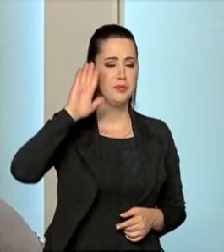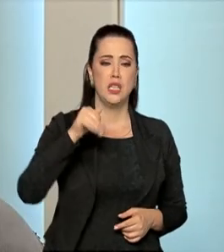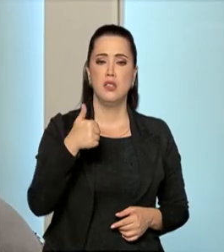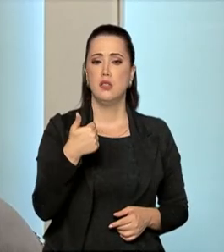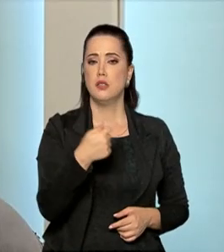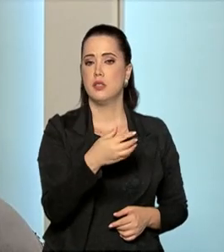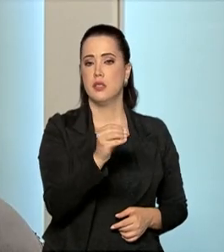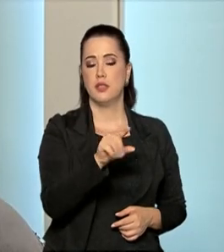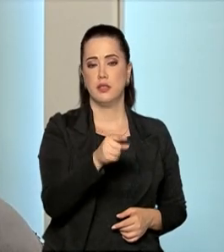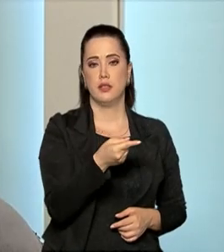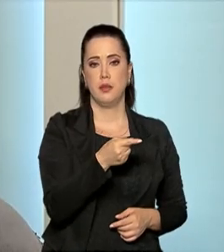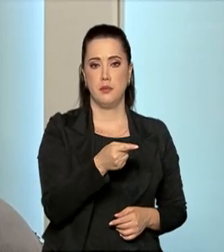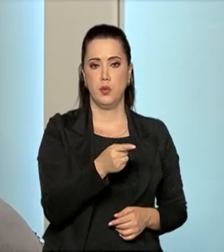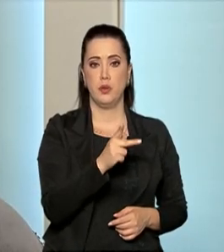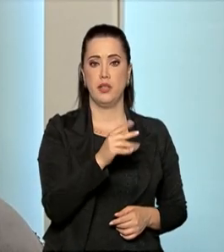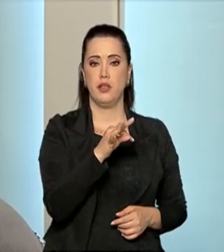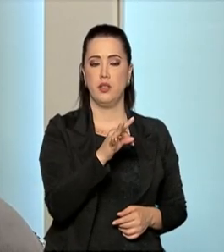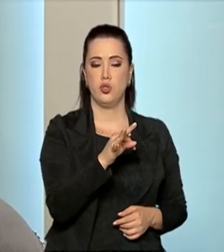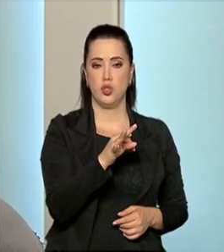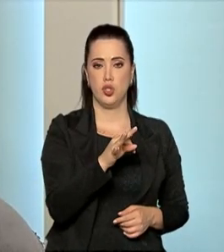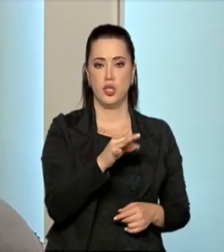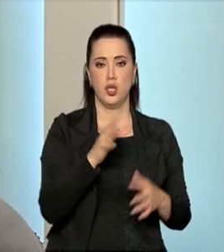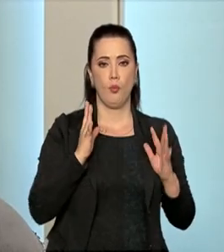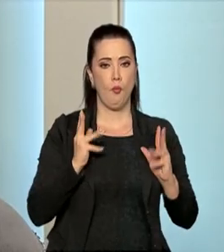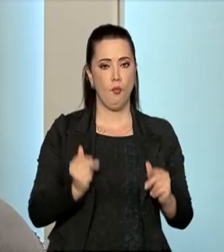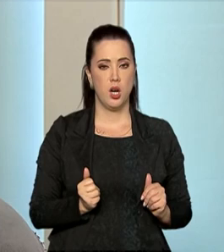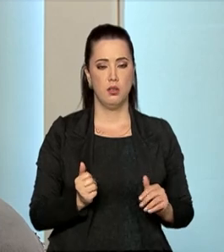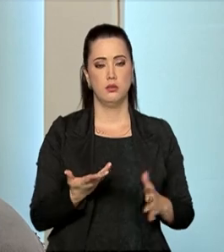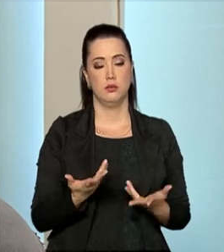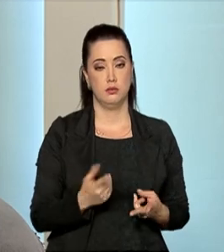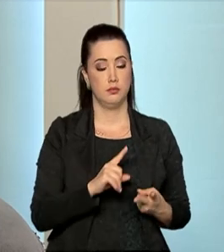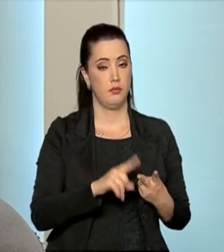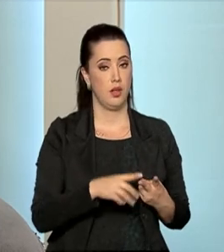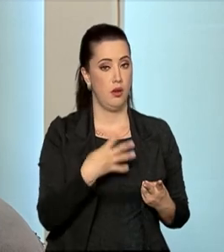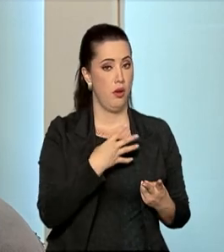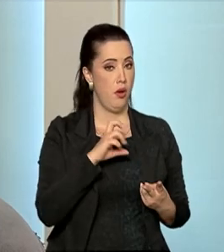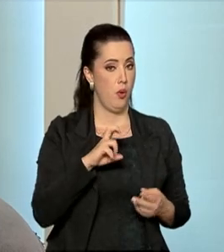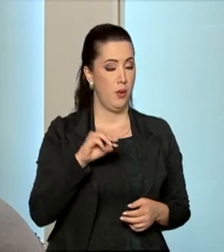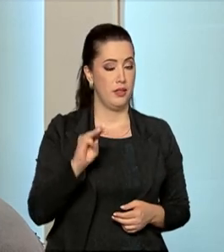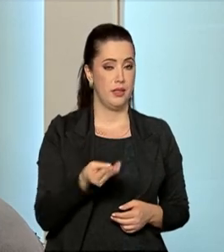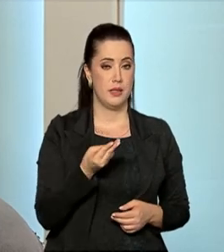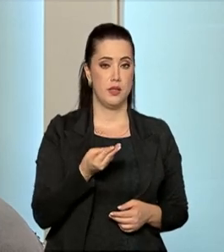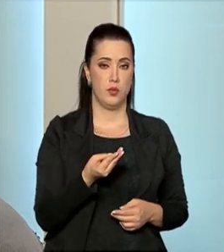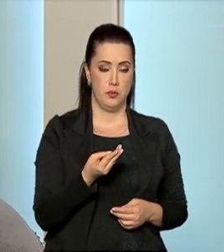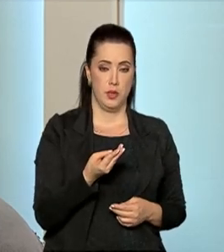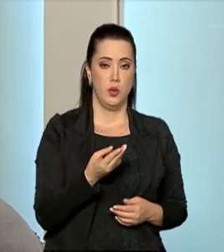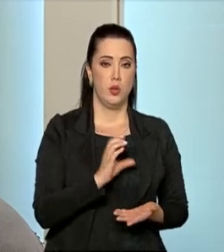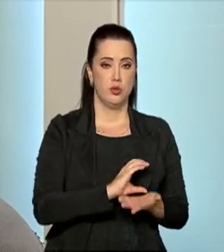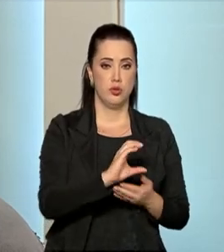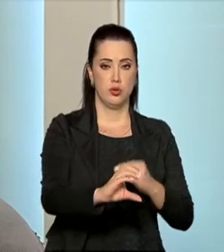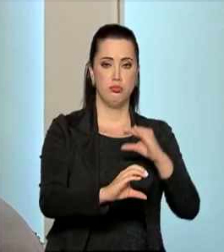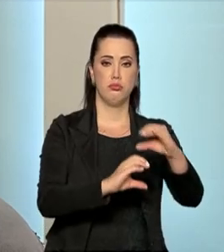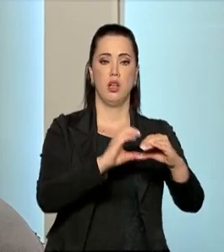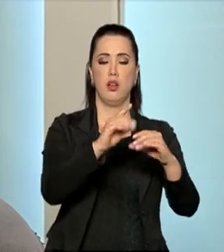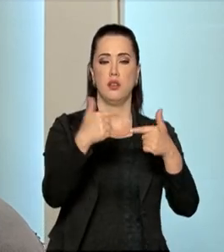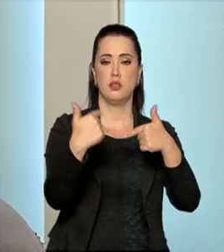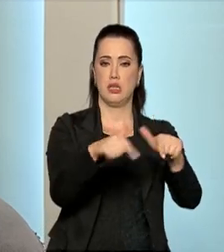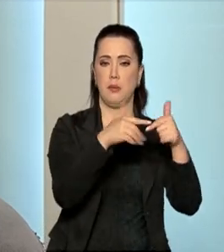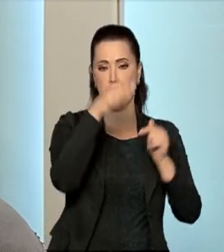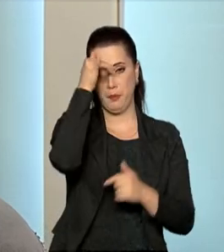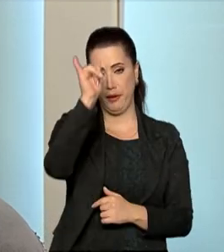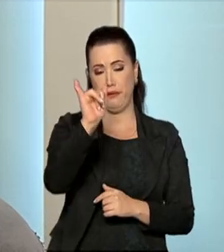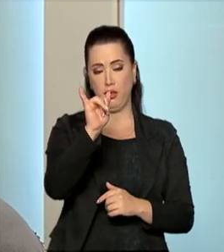kits de higiene e limpeza nas terras indígenas, 45 milhões investidos em ações